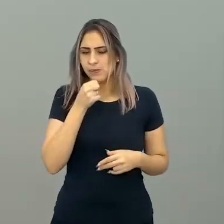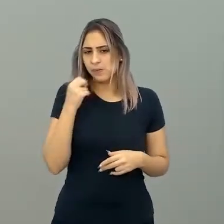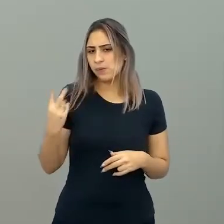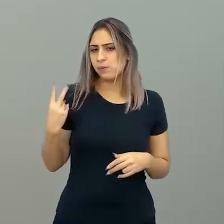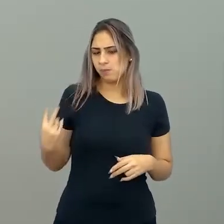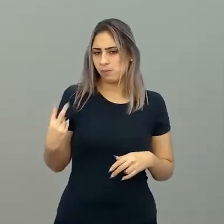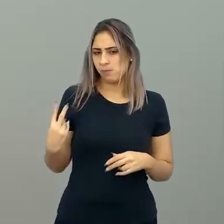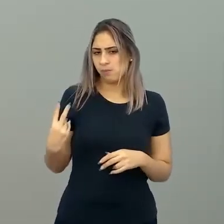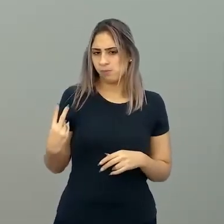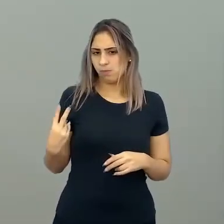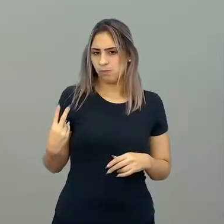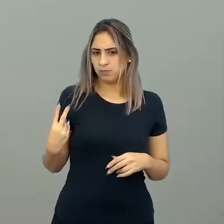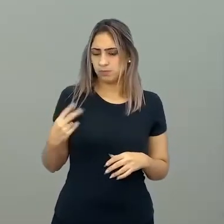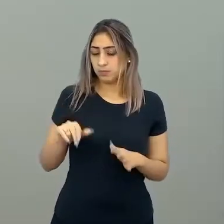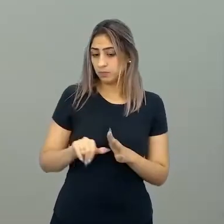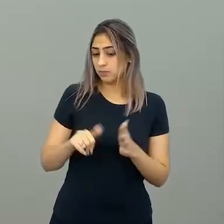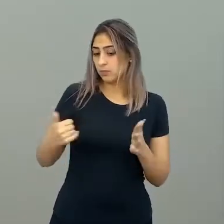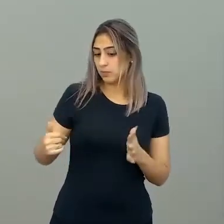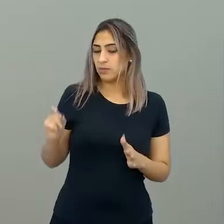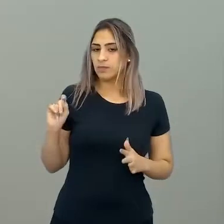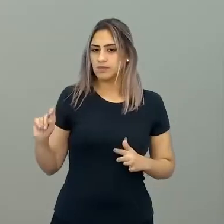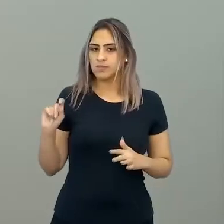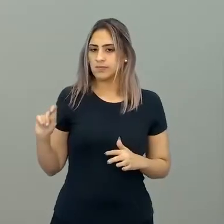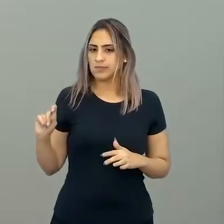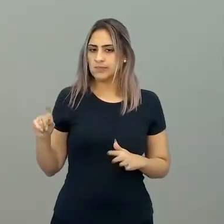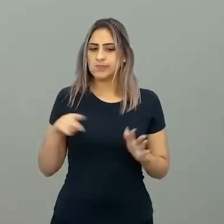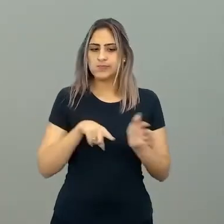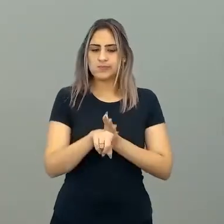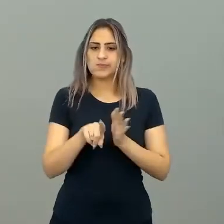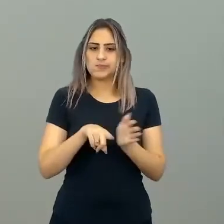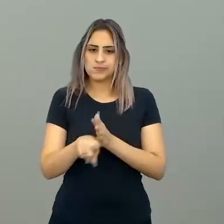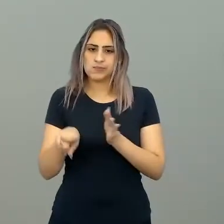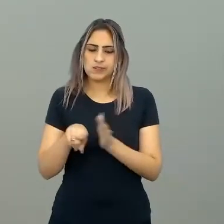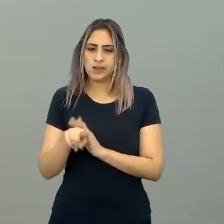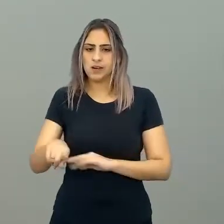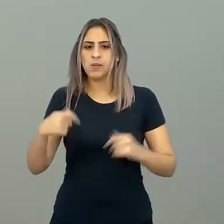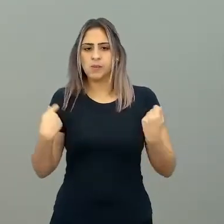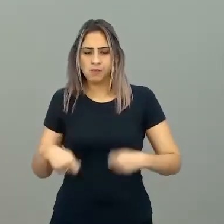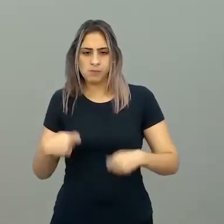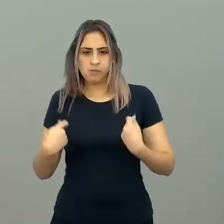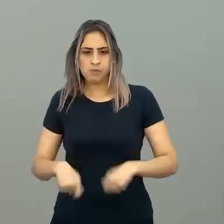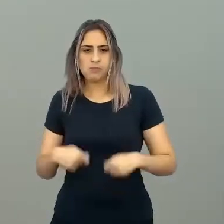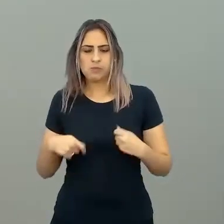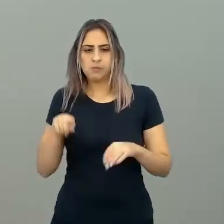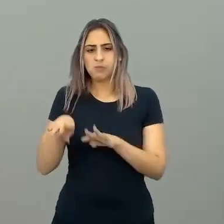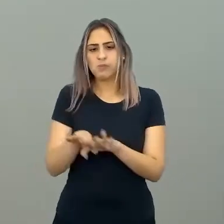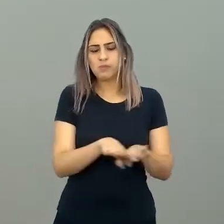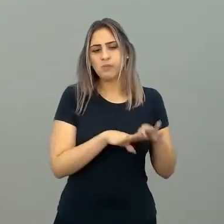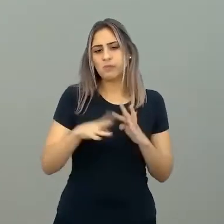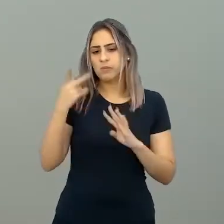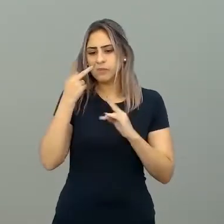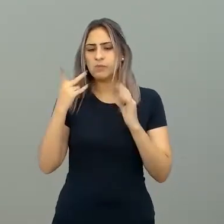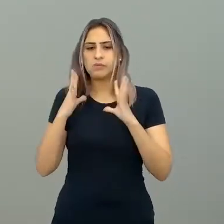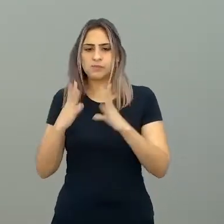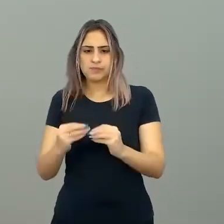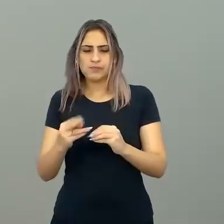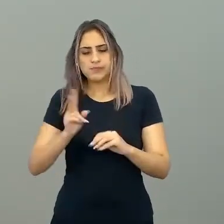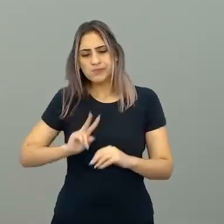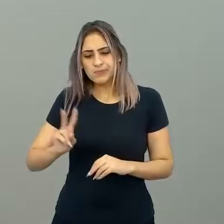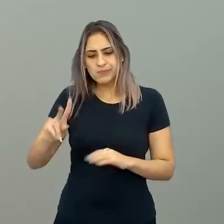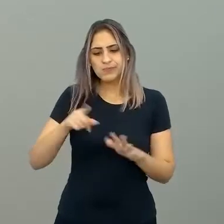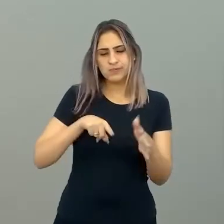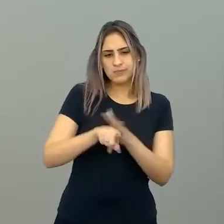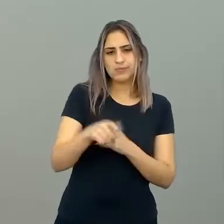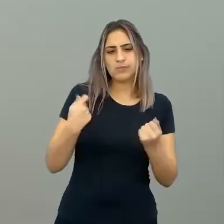Dois, na verdade. O primeiro é, perguntas, elas têm que ser padronizadas para todo mundo. A mesma